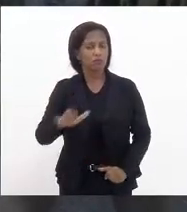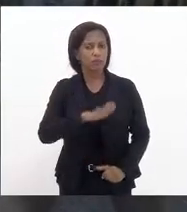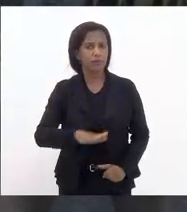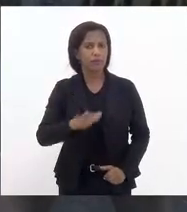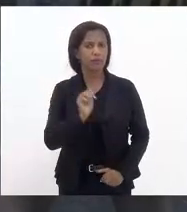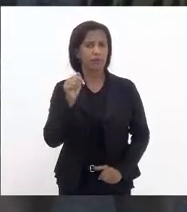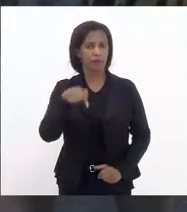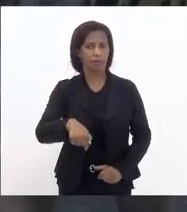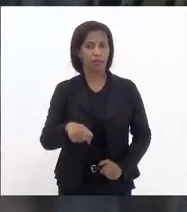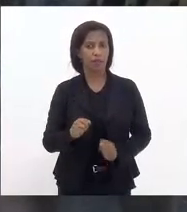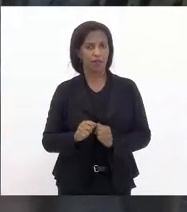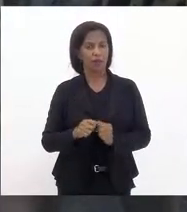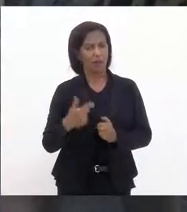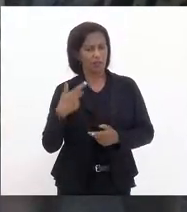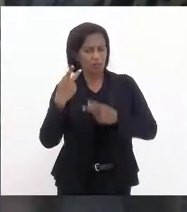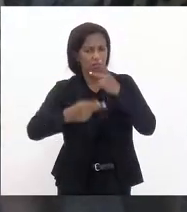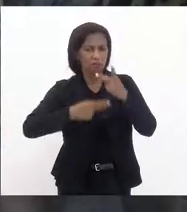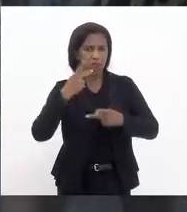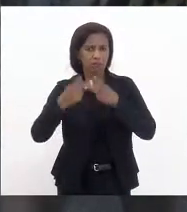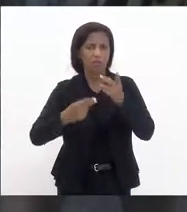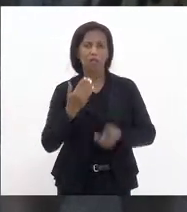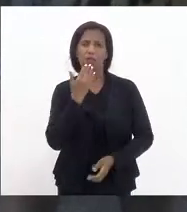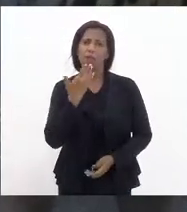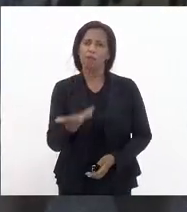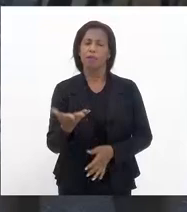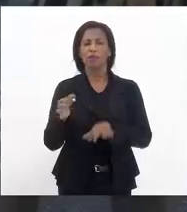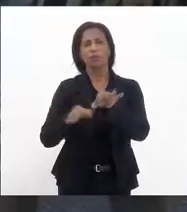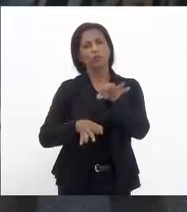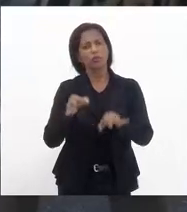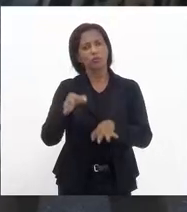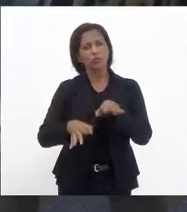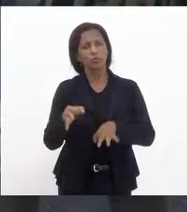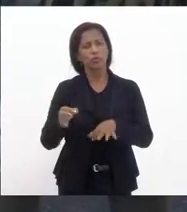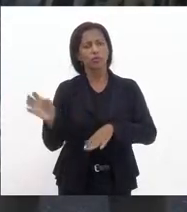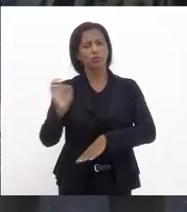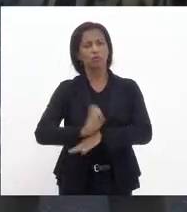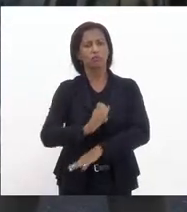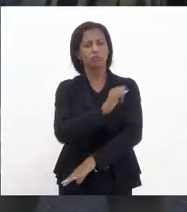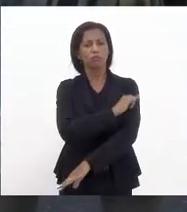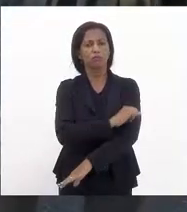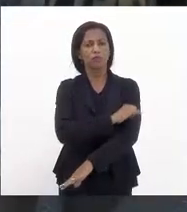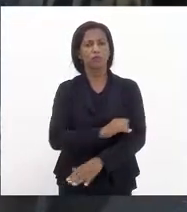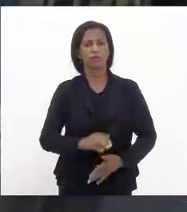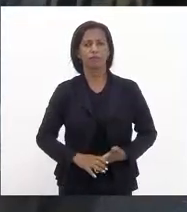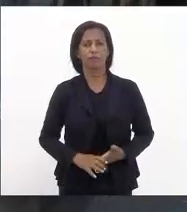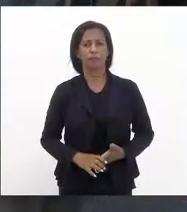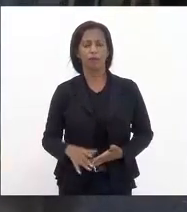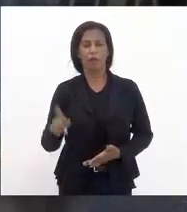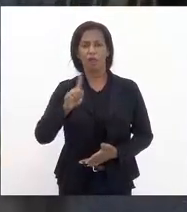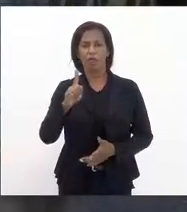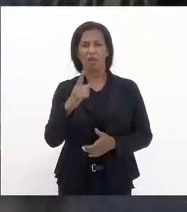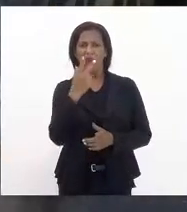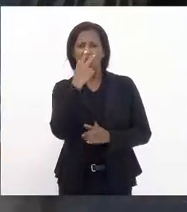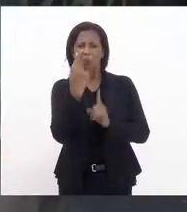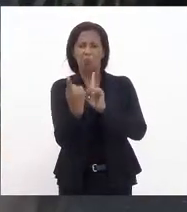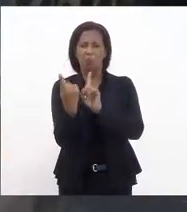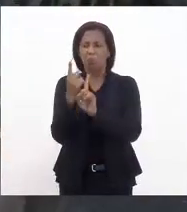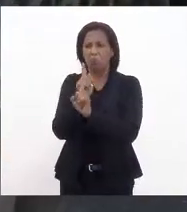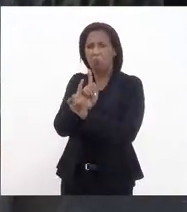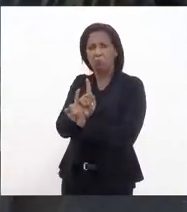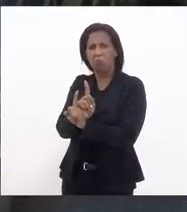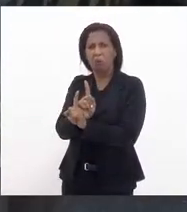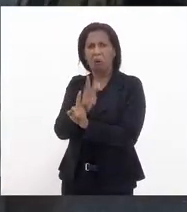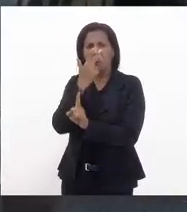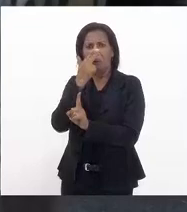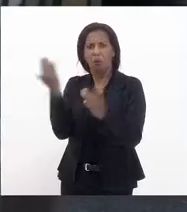que aqui faça esse relato e também peço que a justiça do estado do Rio de Janeiro não vire não seja